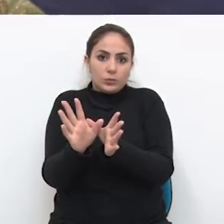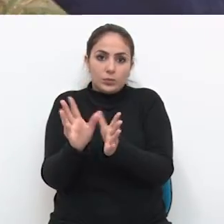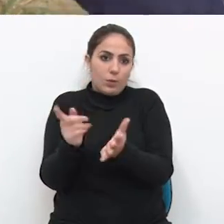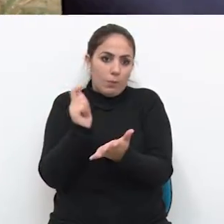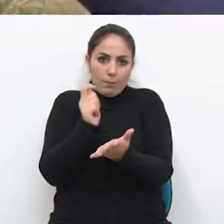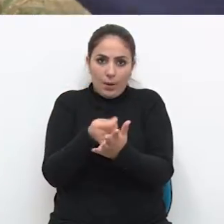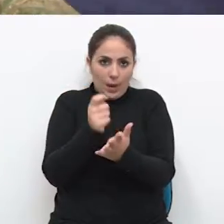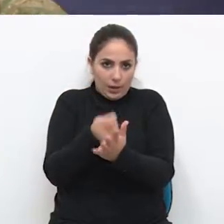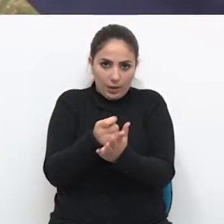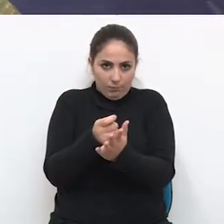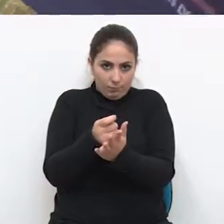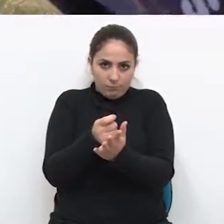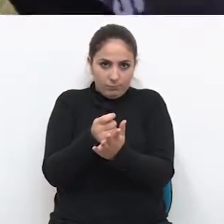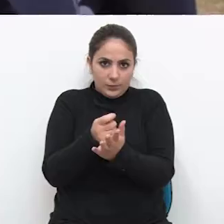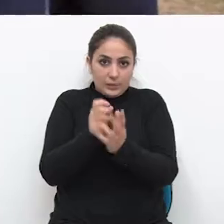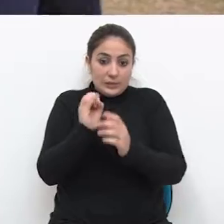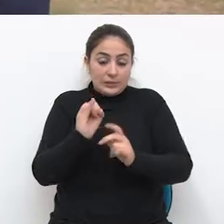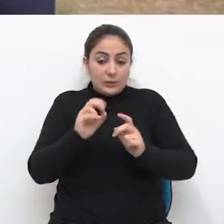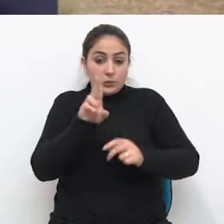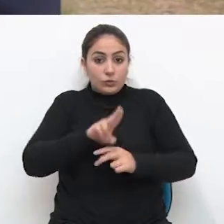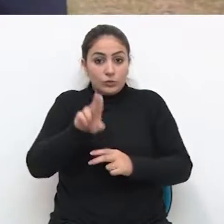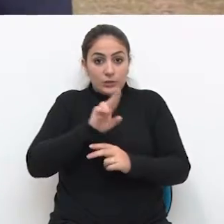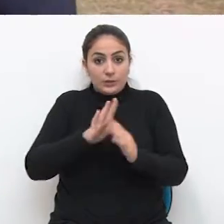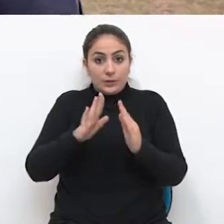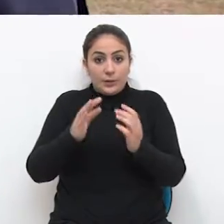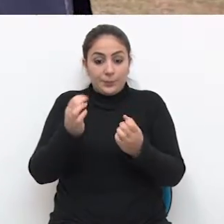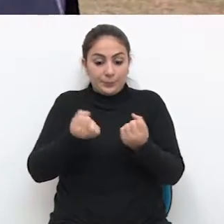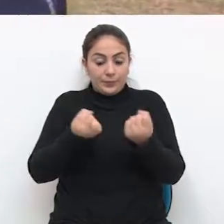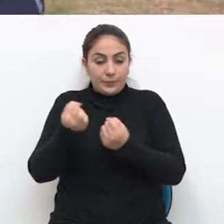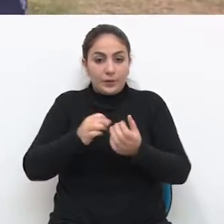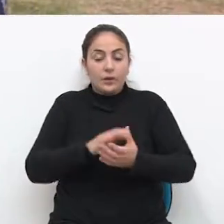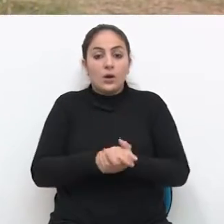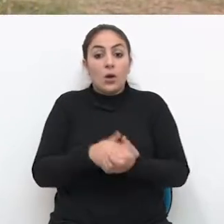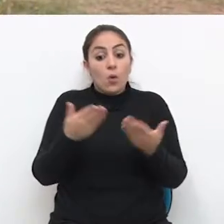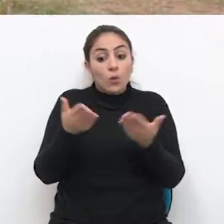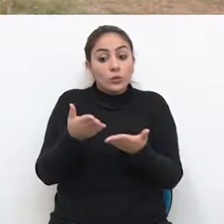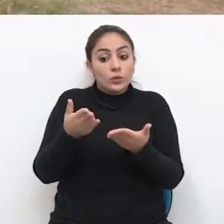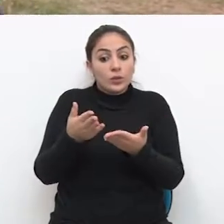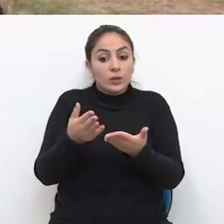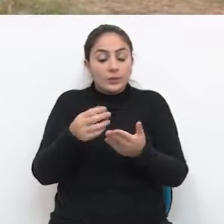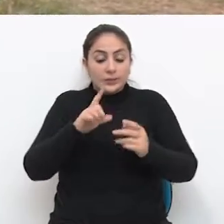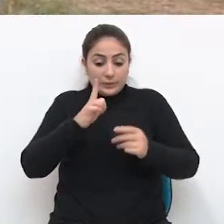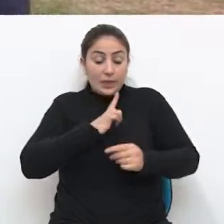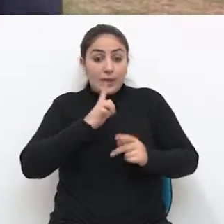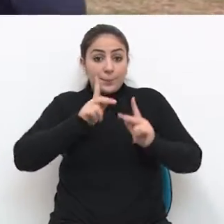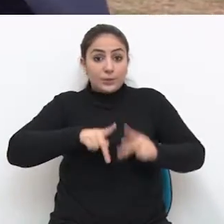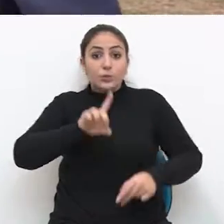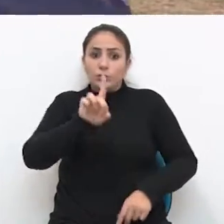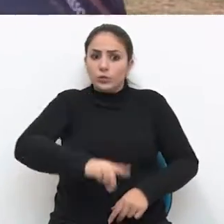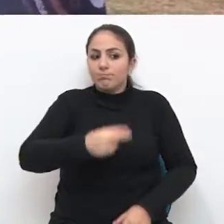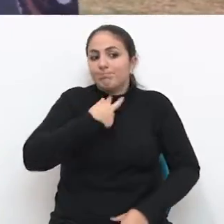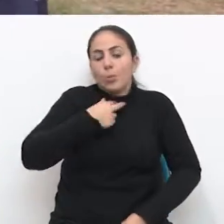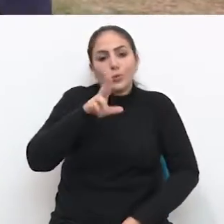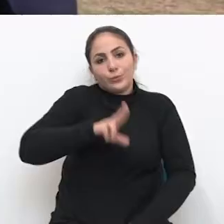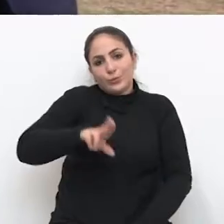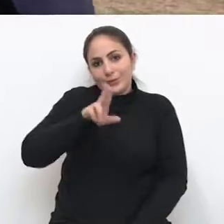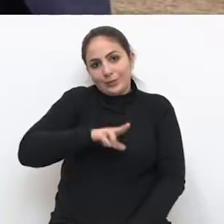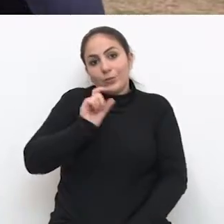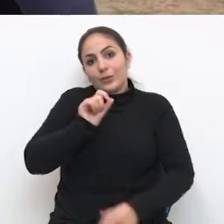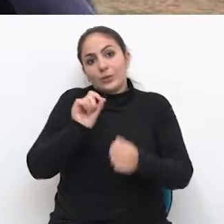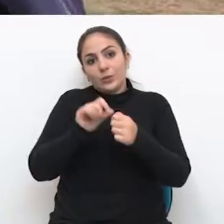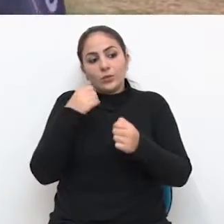reembolso para quem utilizar dessa forma. Então com isso, acaba gerando um viés que a pessoa tem o direito e não pode utilizar.